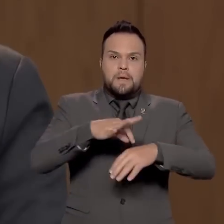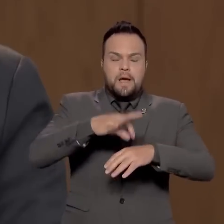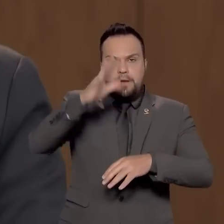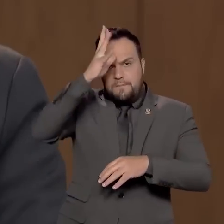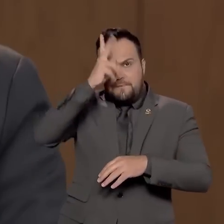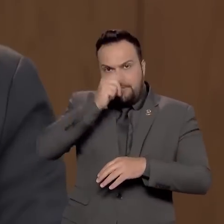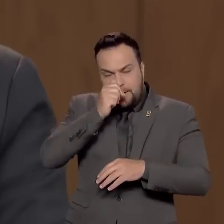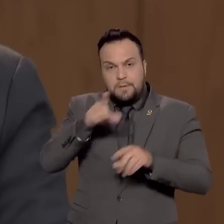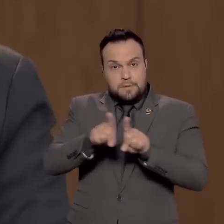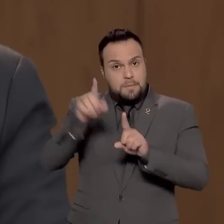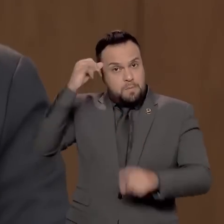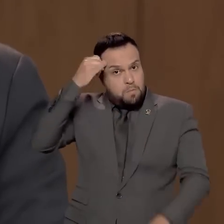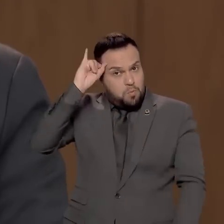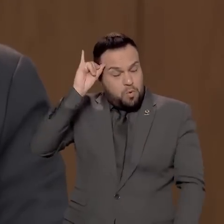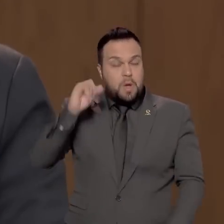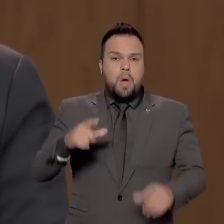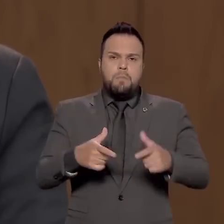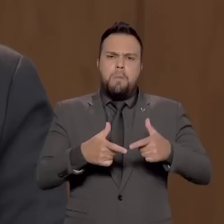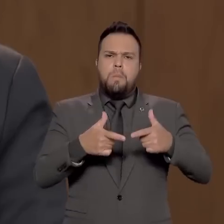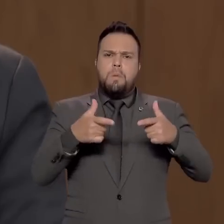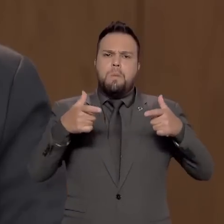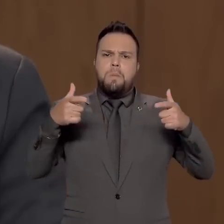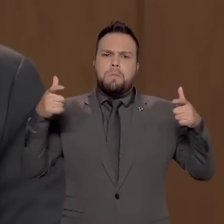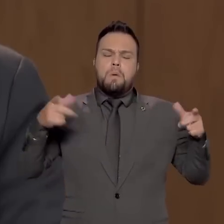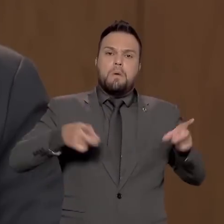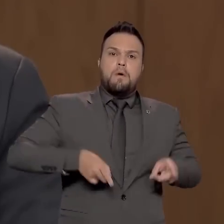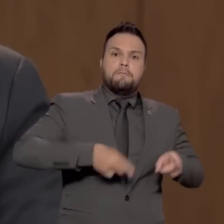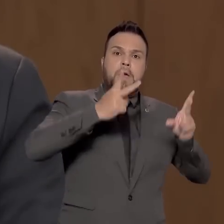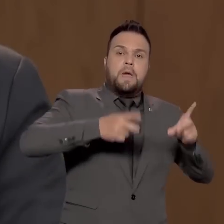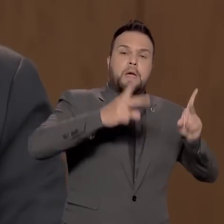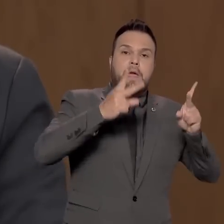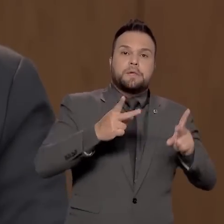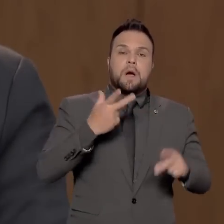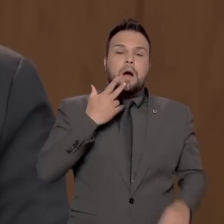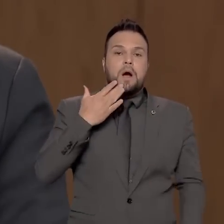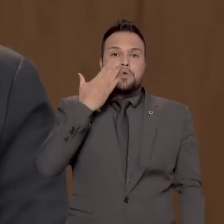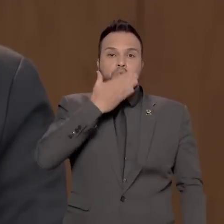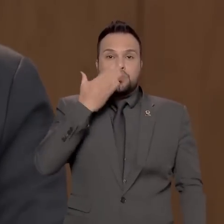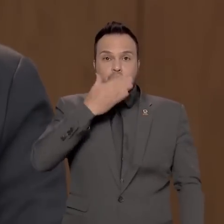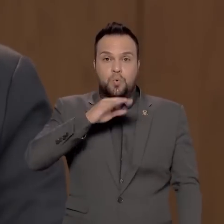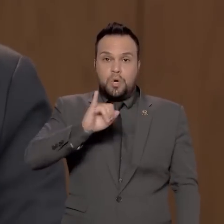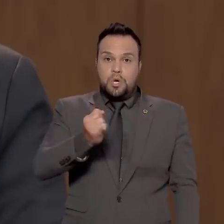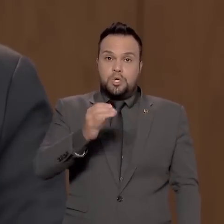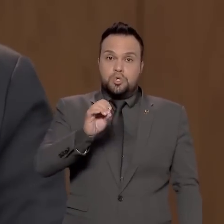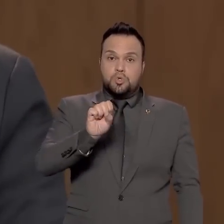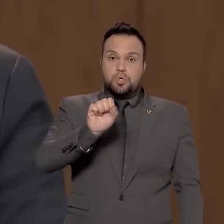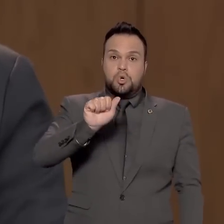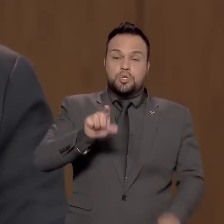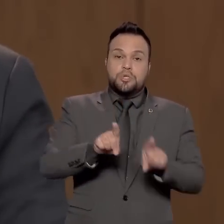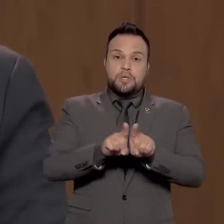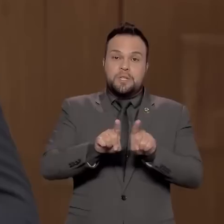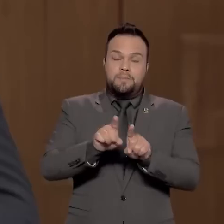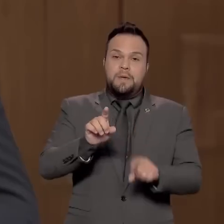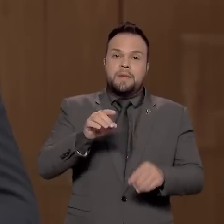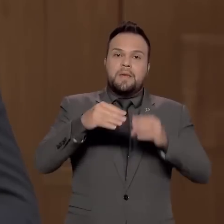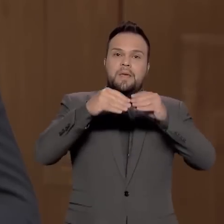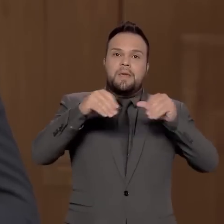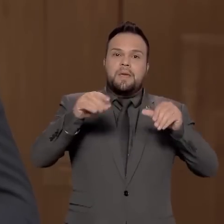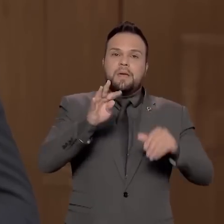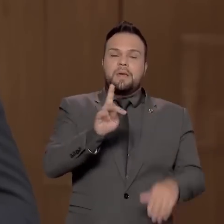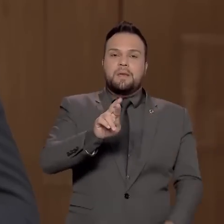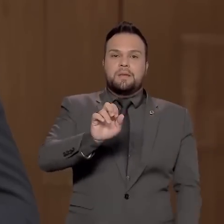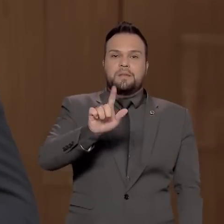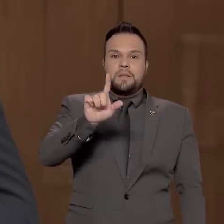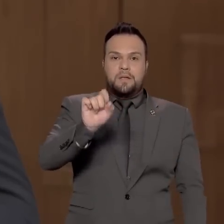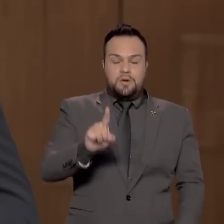de carnes de frango e bovina, cresce igualmente nossas exportações de açúcar, soja e trigo. Por outro lado,